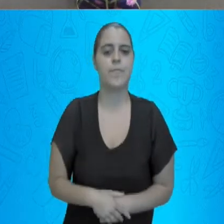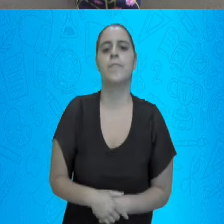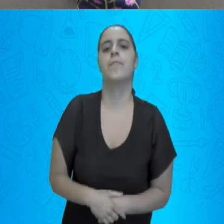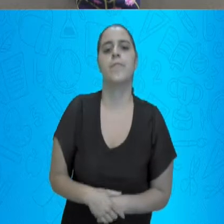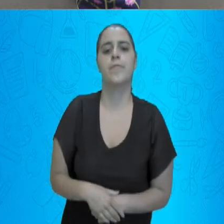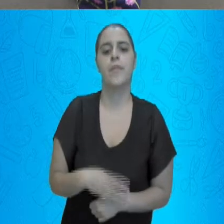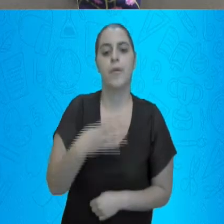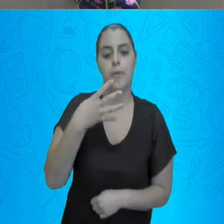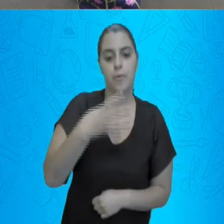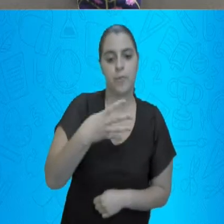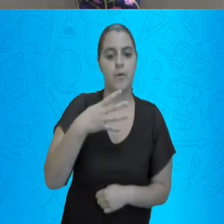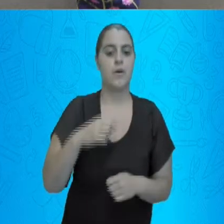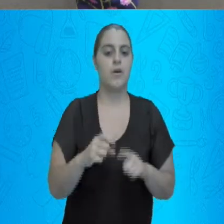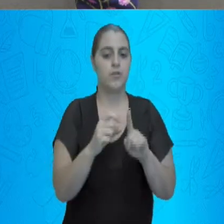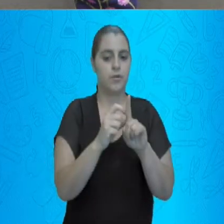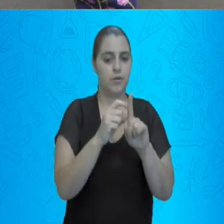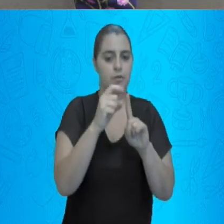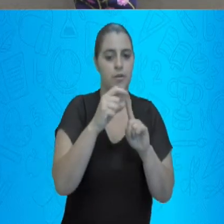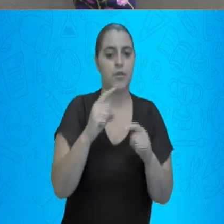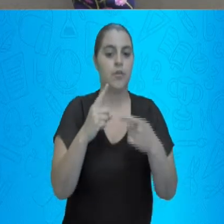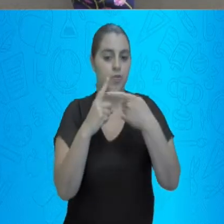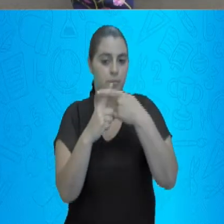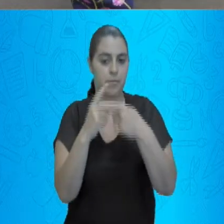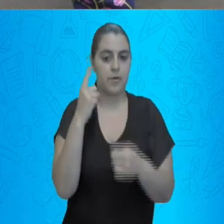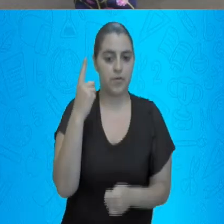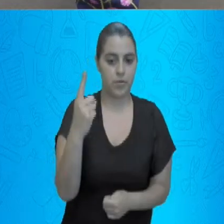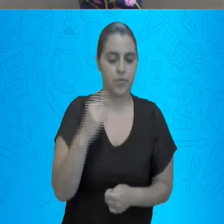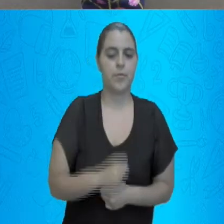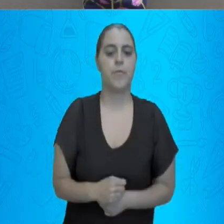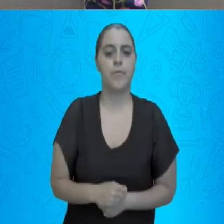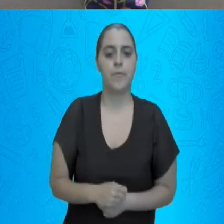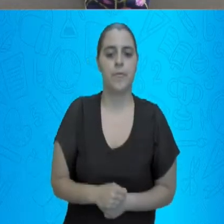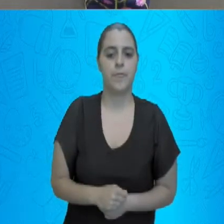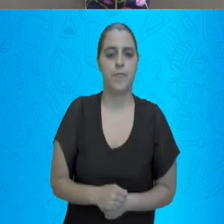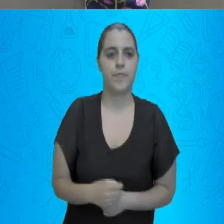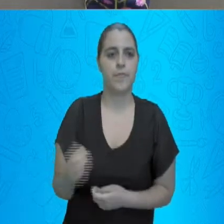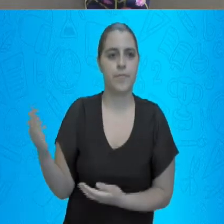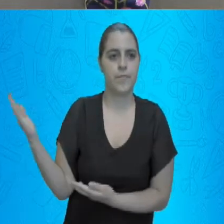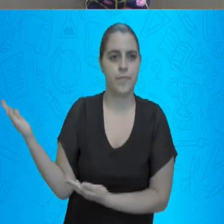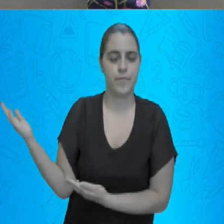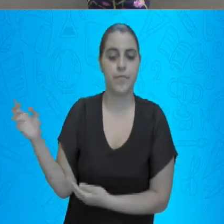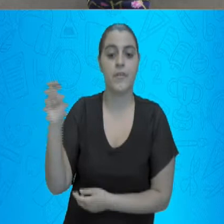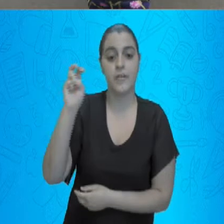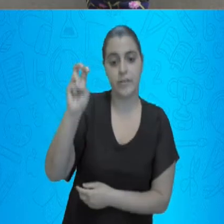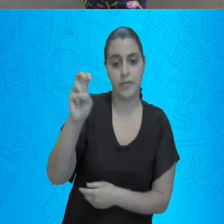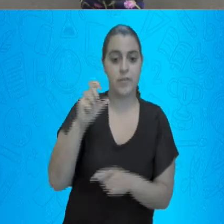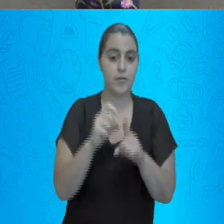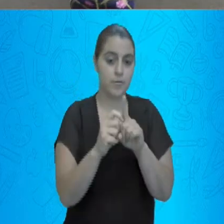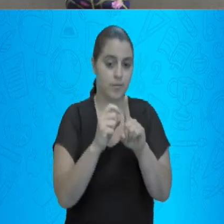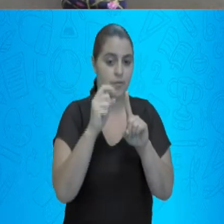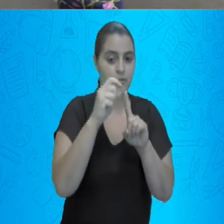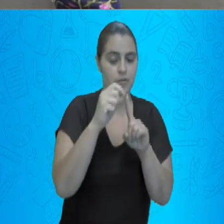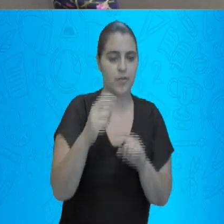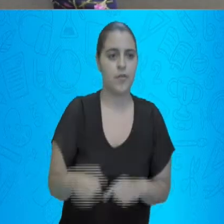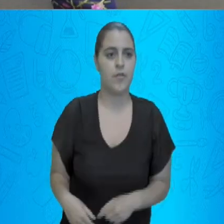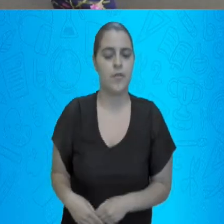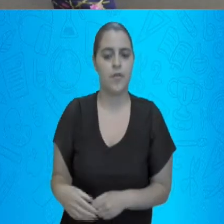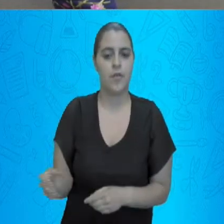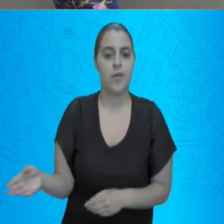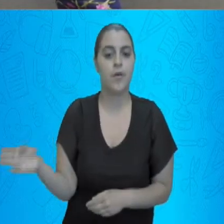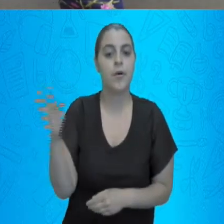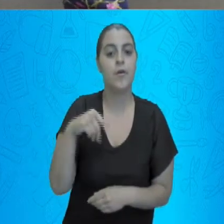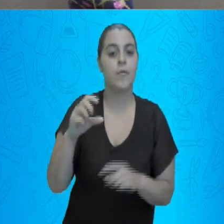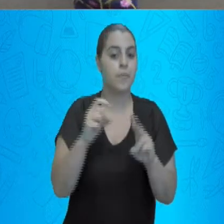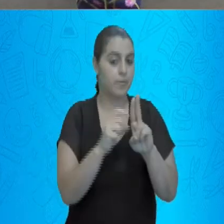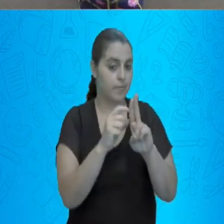4 unidades mais 1 unidade. 4 mais 1, 5. Agora, nós passamos para